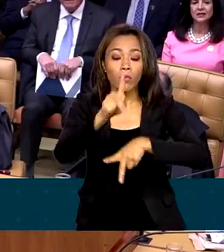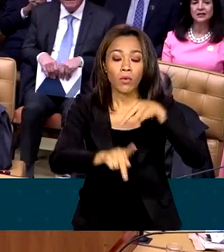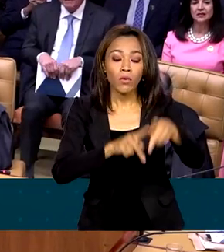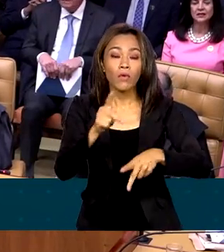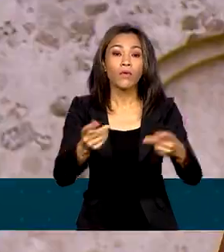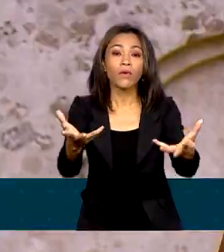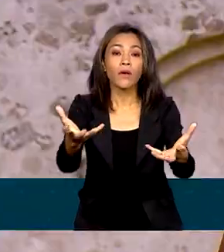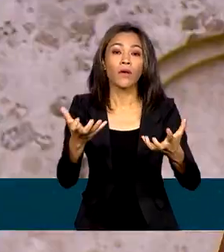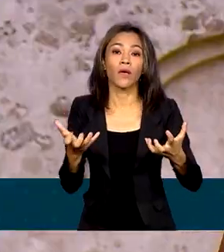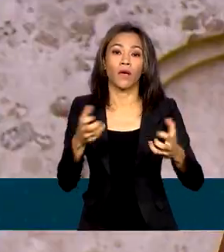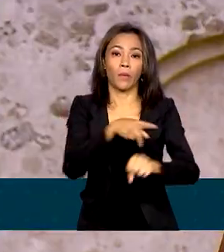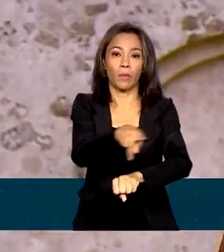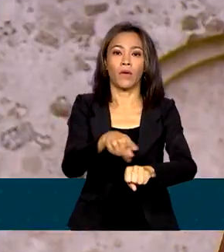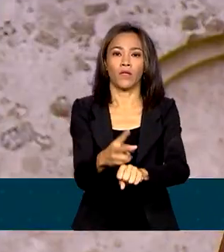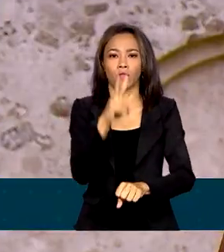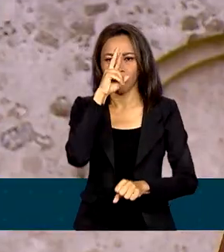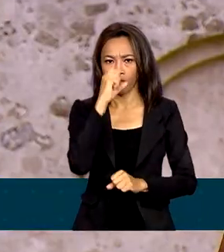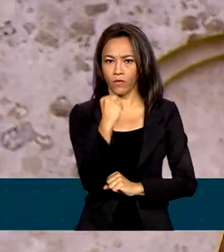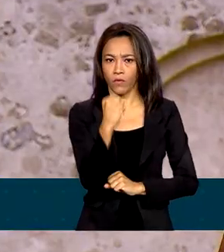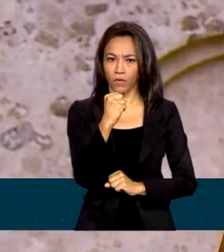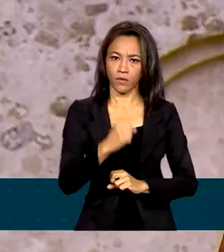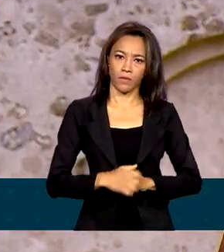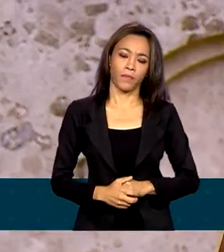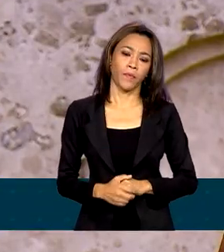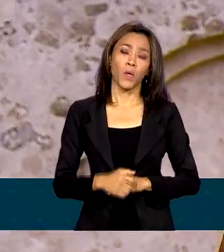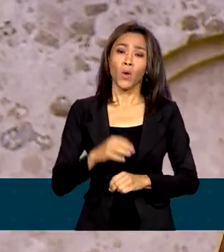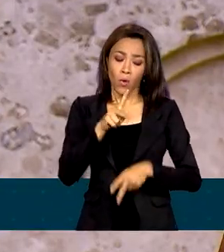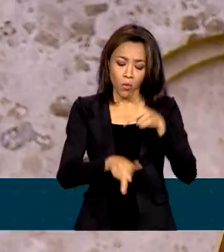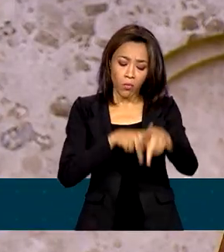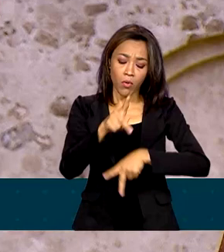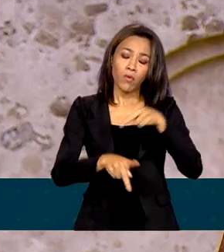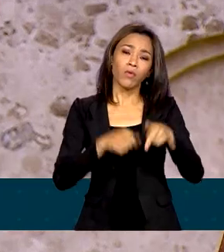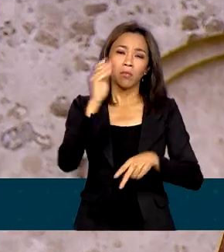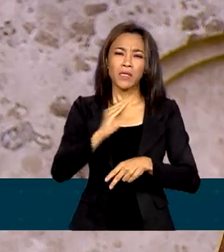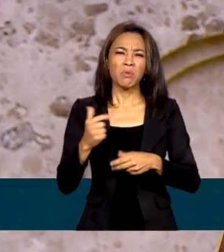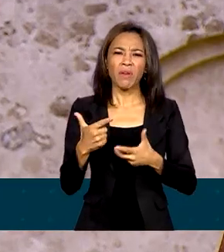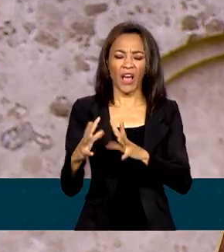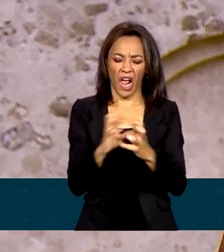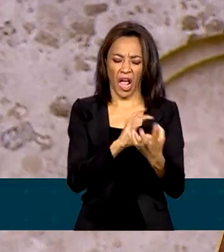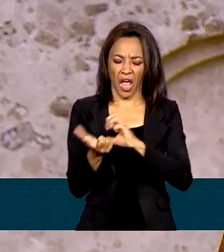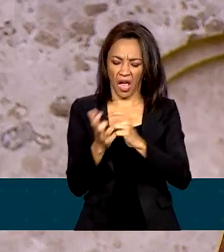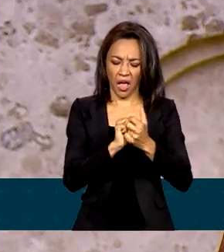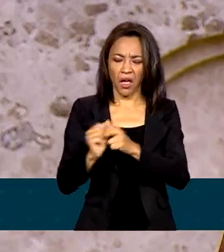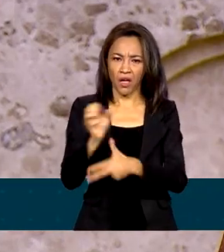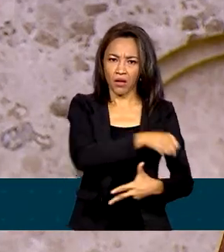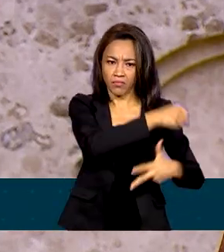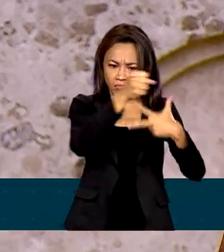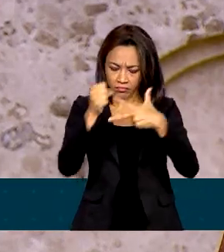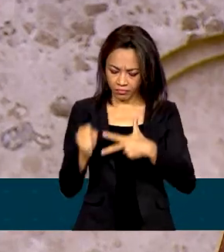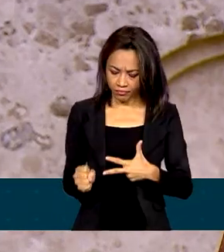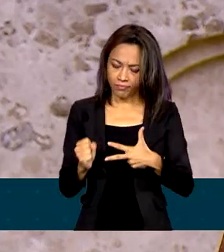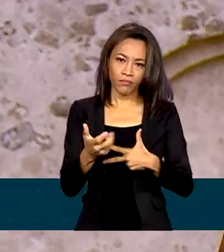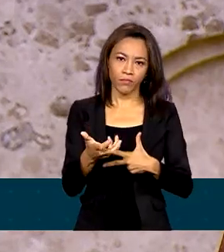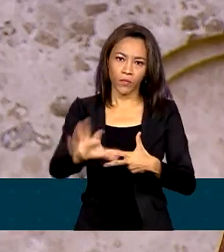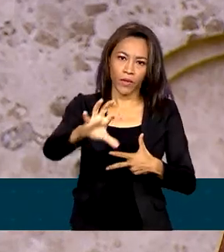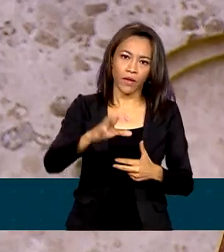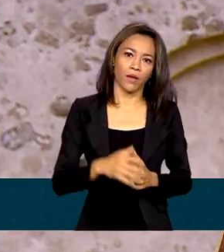forte. O povo brasileiro não quer conflitos entre as instituições. Não quer agressões,